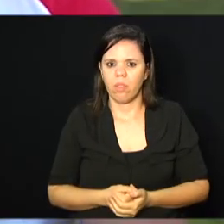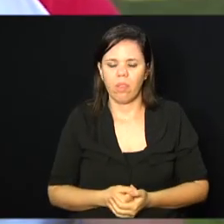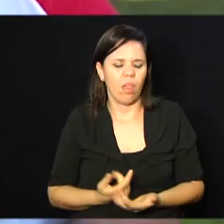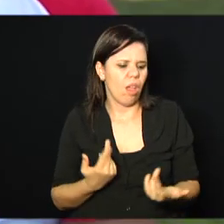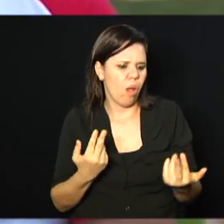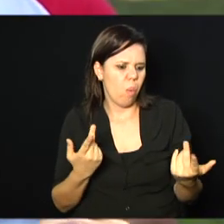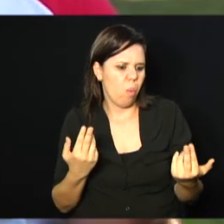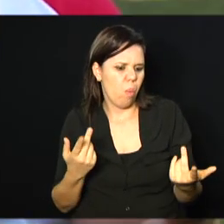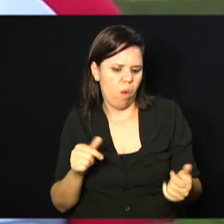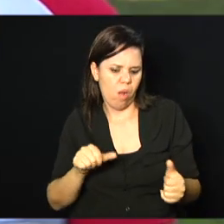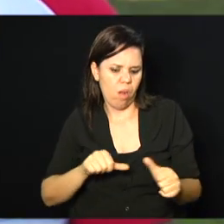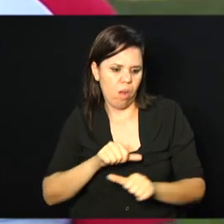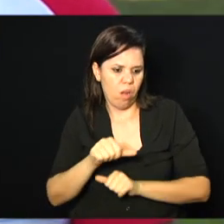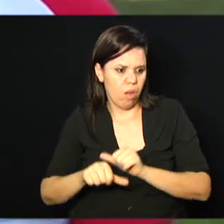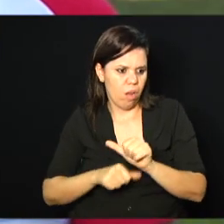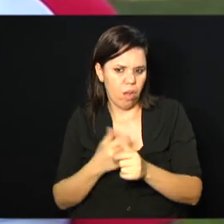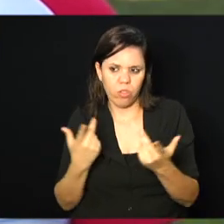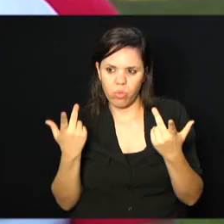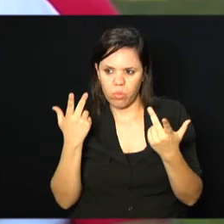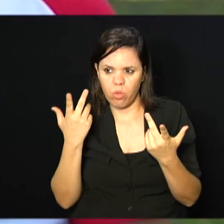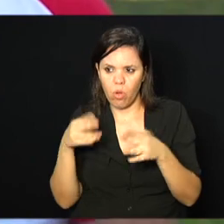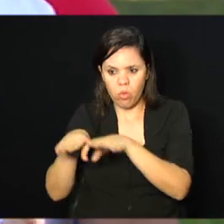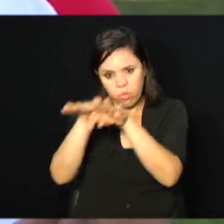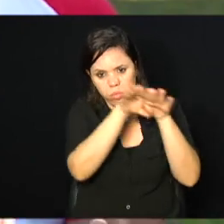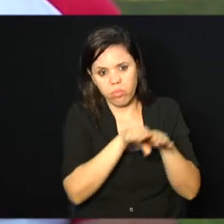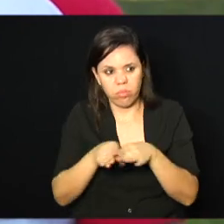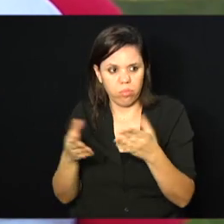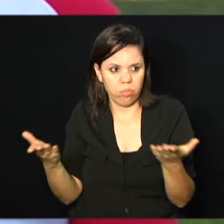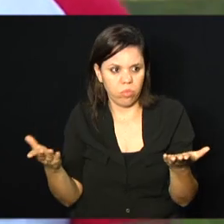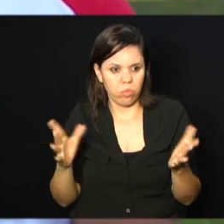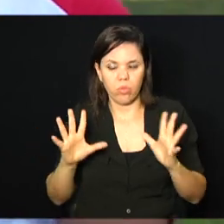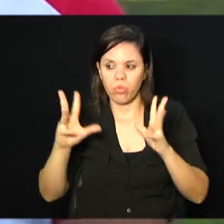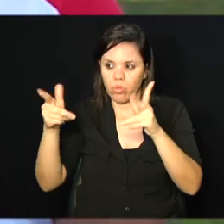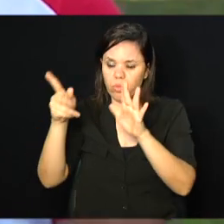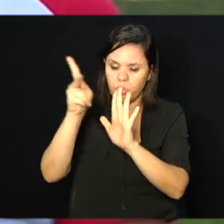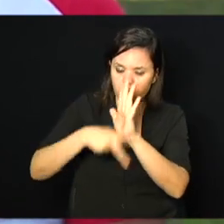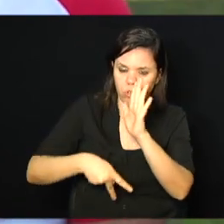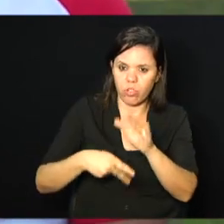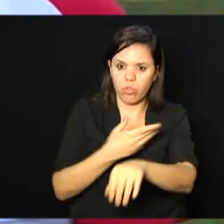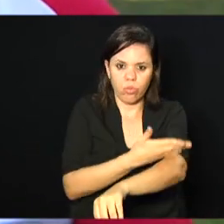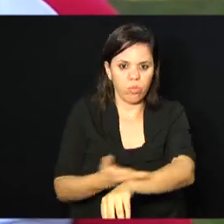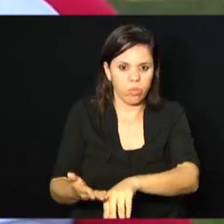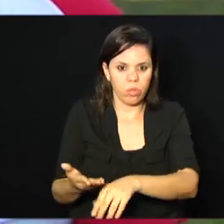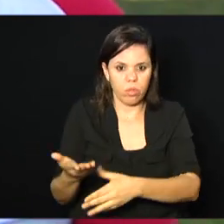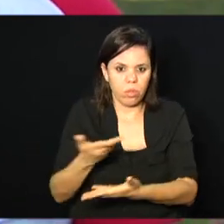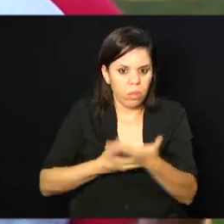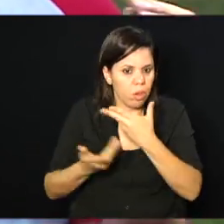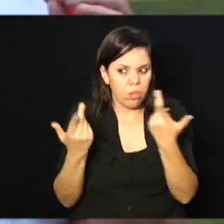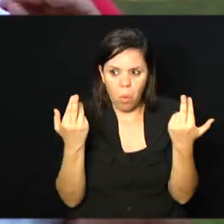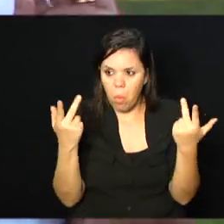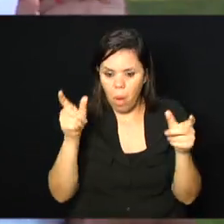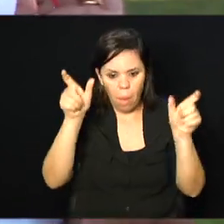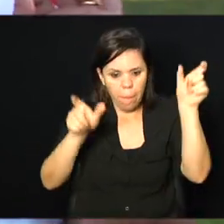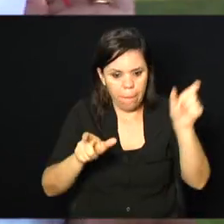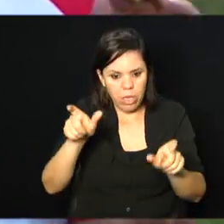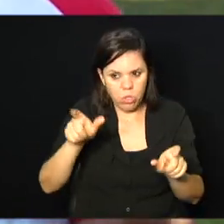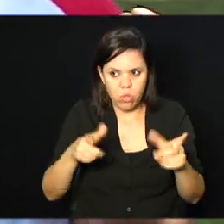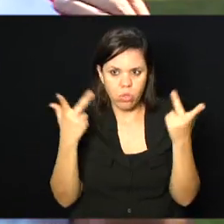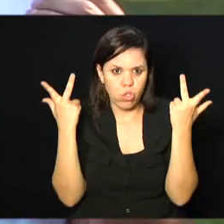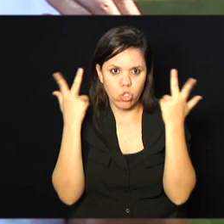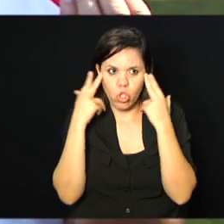E aí, aqui no projeto, todo mundo já está acostumado. Então, a gente trata eles como qualquer pessoa normal. Então, aí,